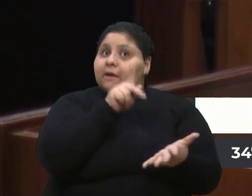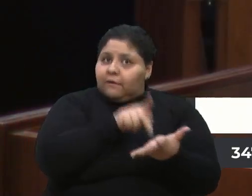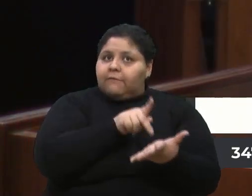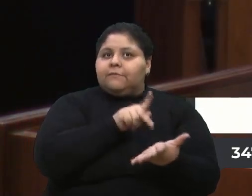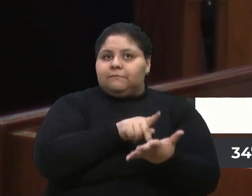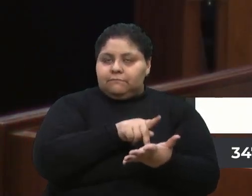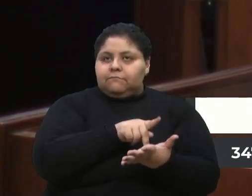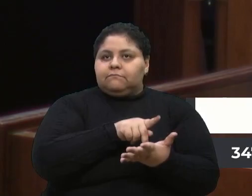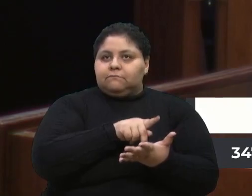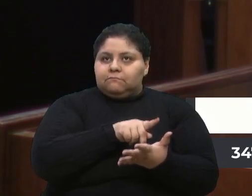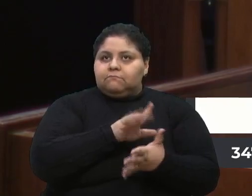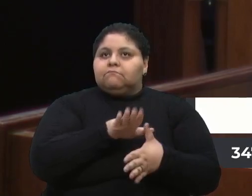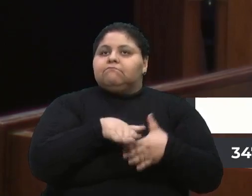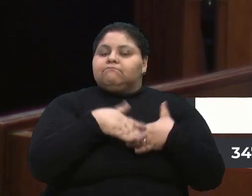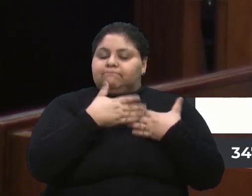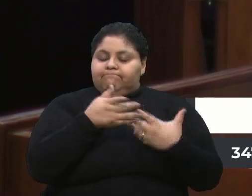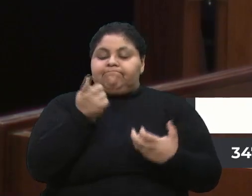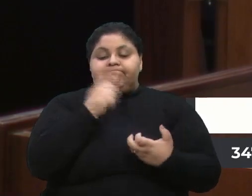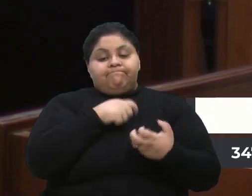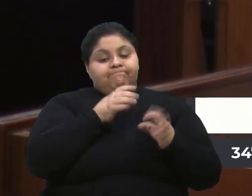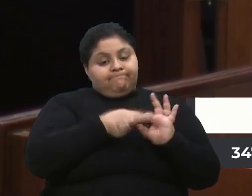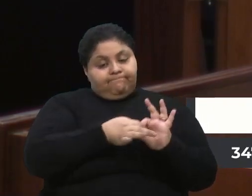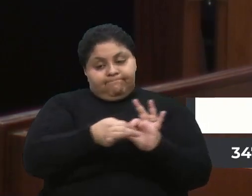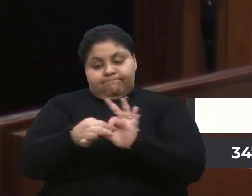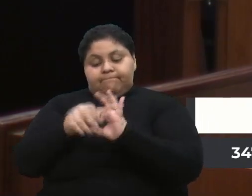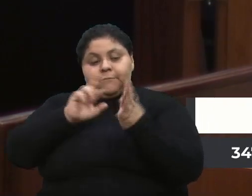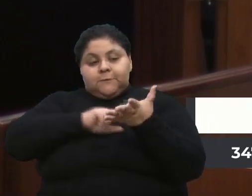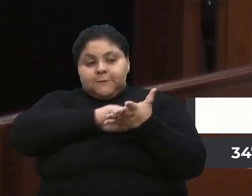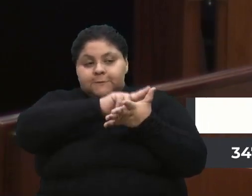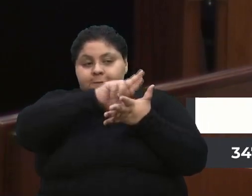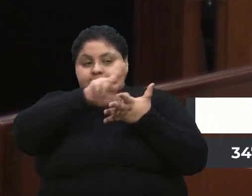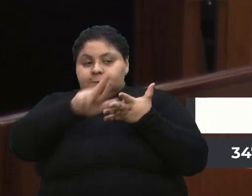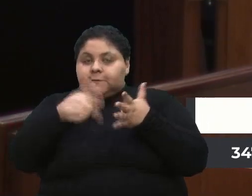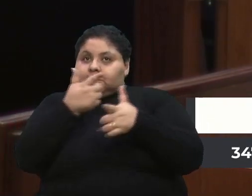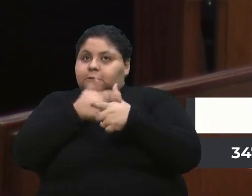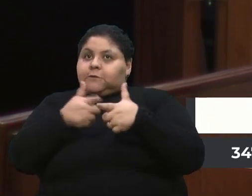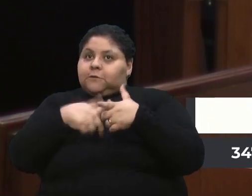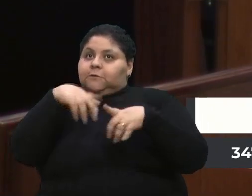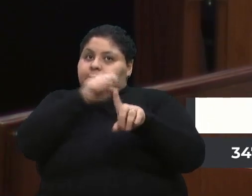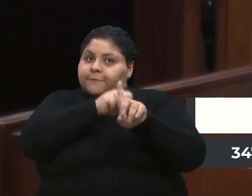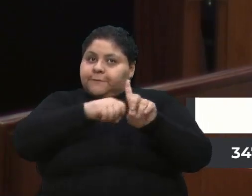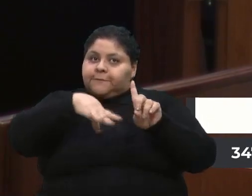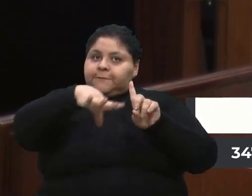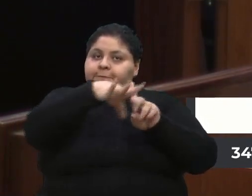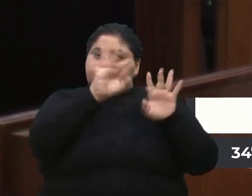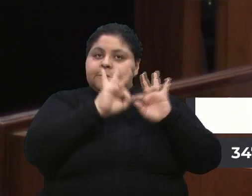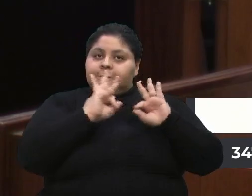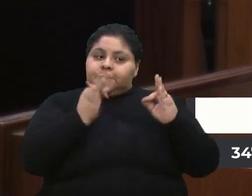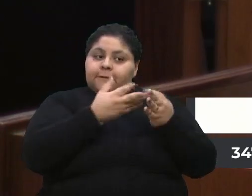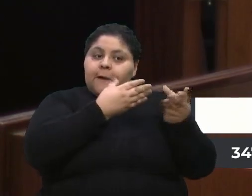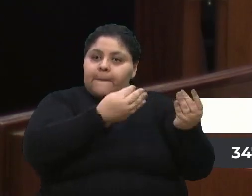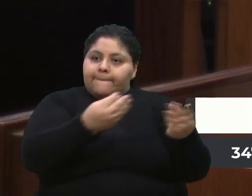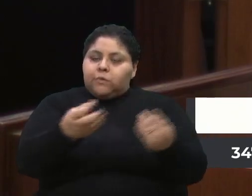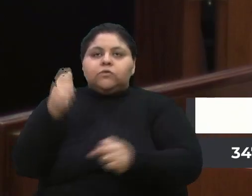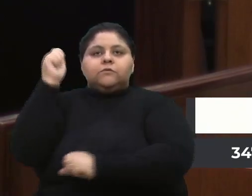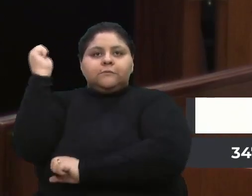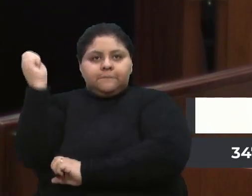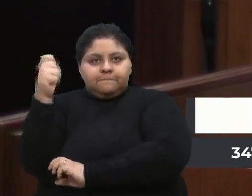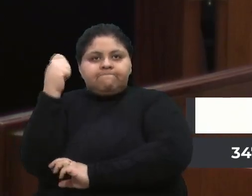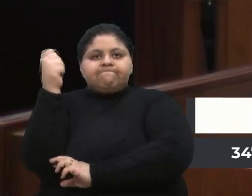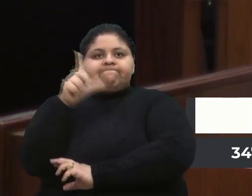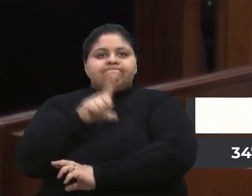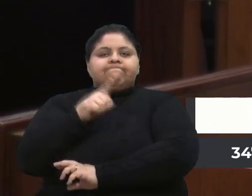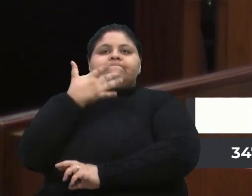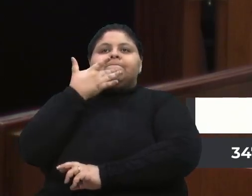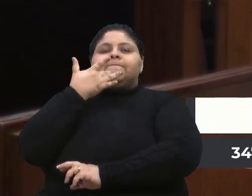Então tem que ter uma união de vários fatores, porque o problema social, a situação social das famílias é muito grave. Teve uma criança